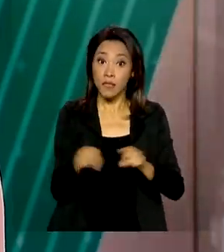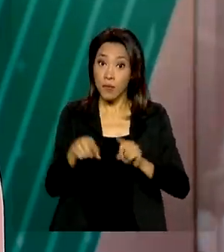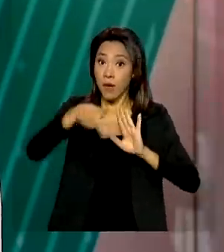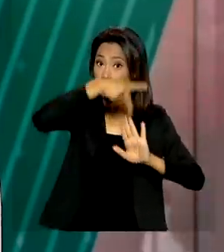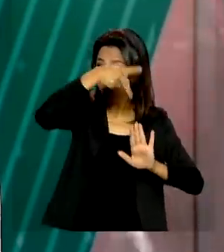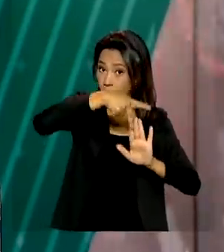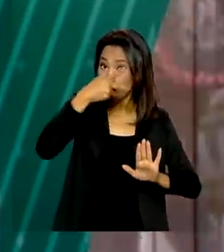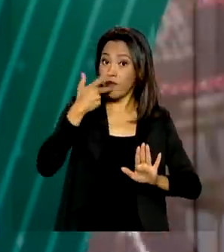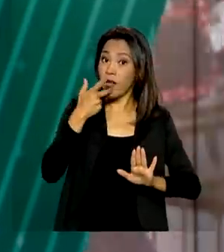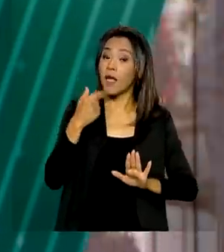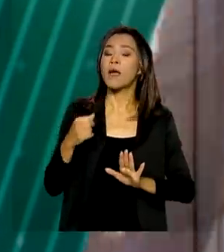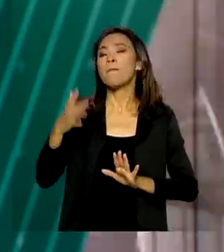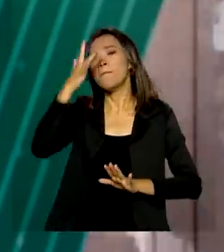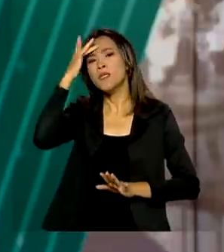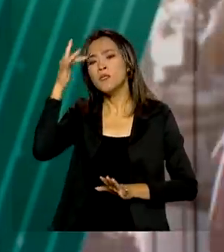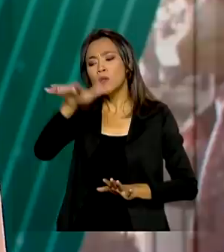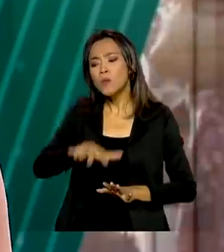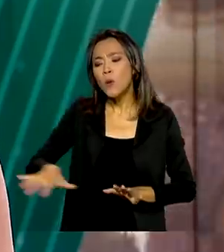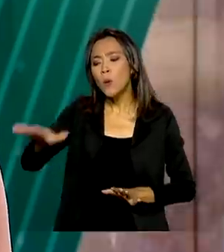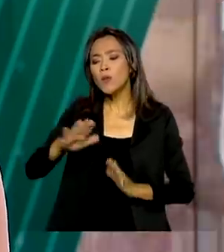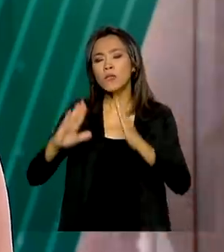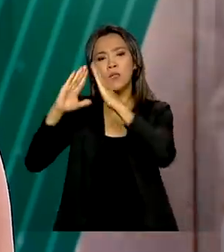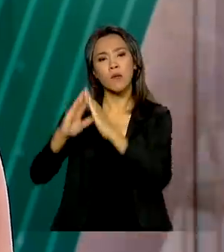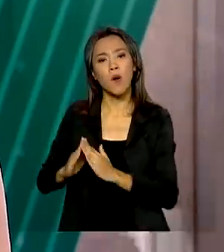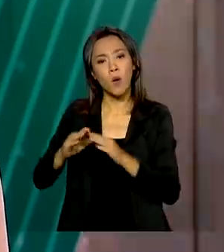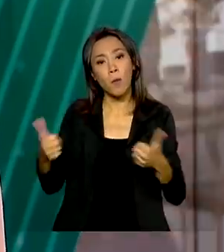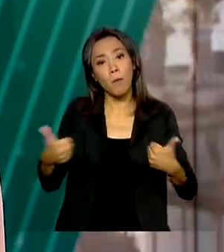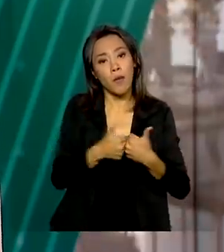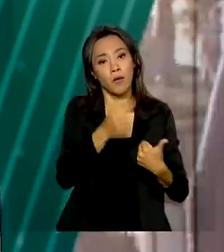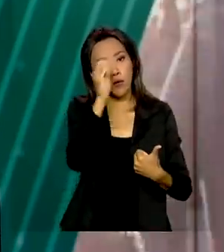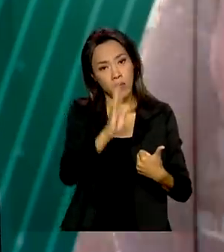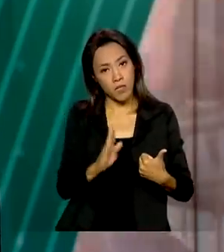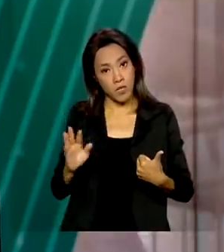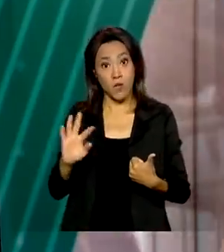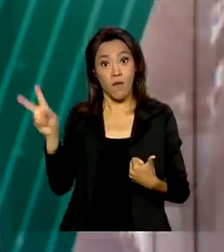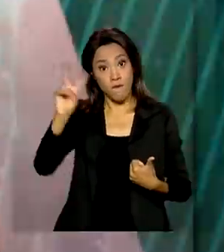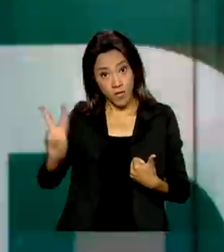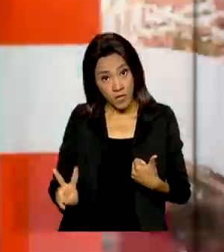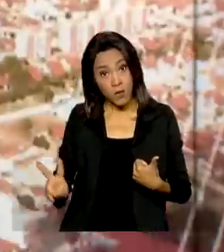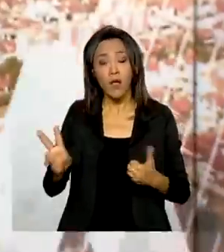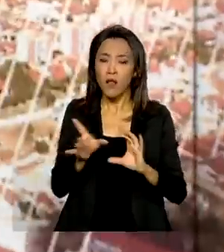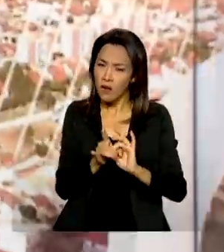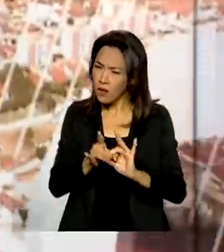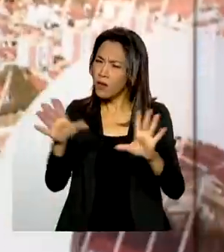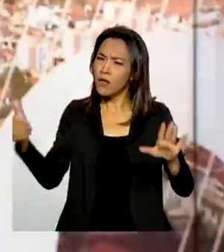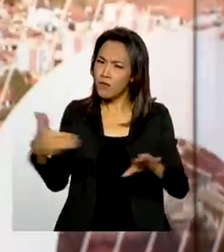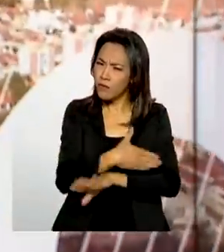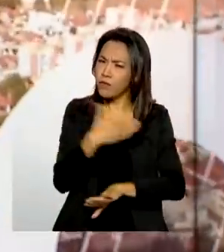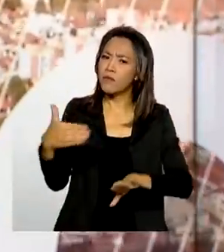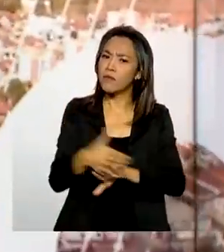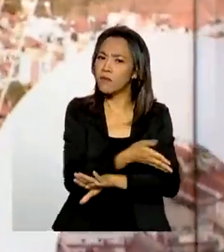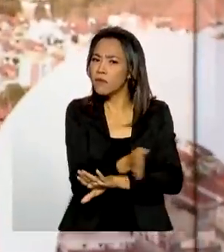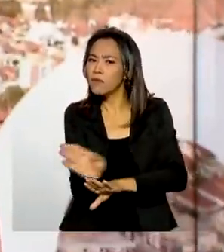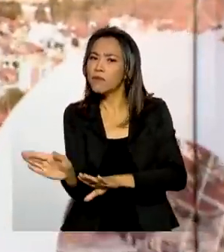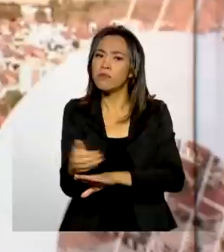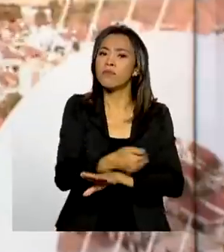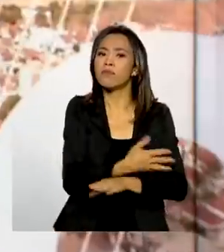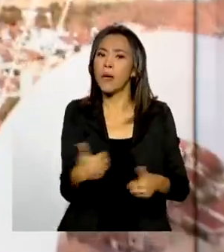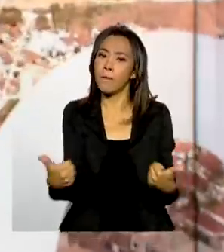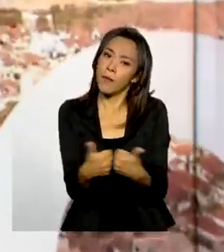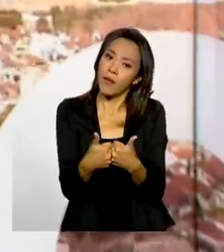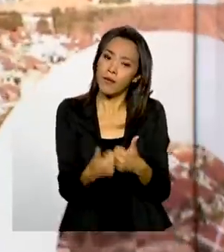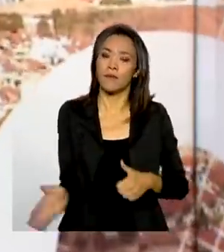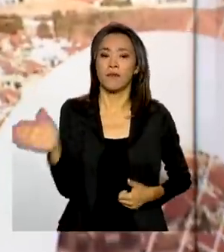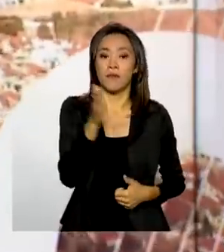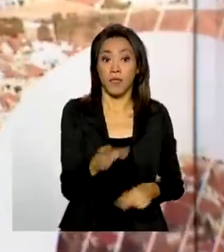que moradores da Venezuela, que vivem na fronteira com o Brasil, tenham livre trânsito entre as cidades consideradas gêmeas. Também